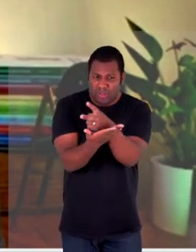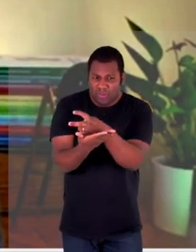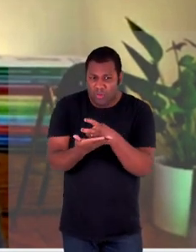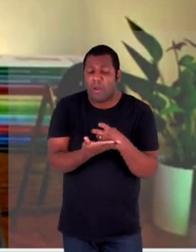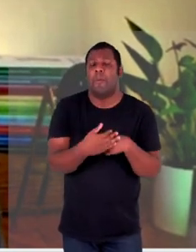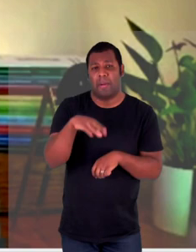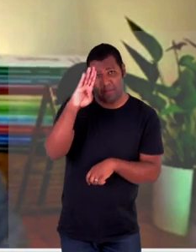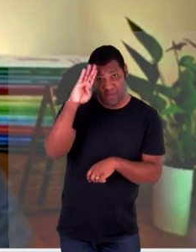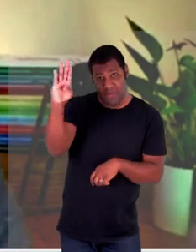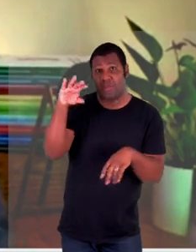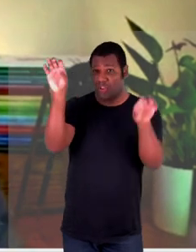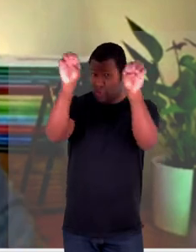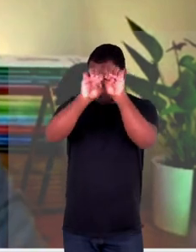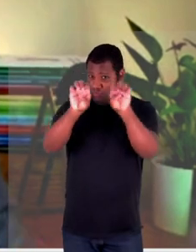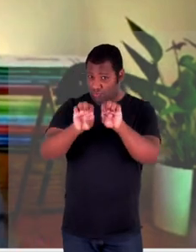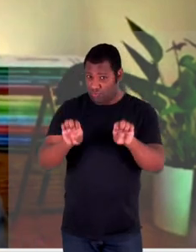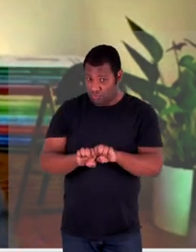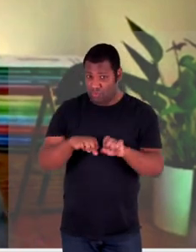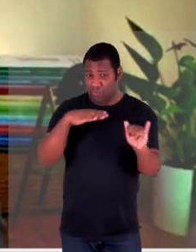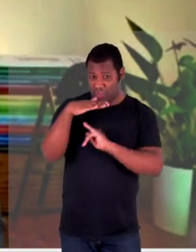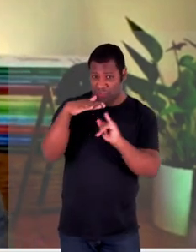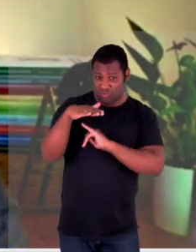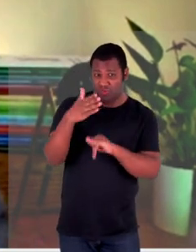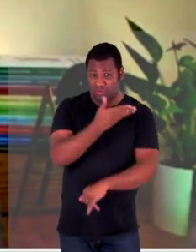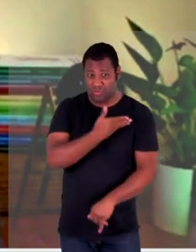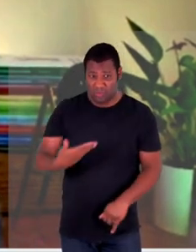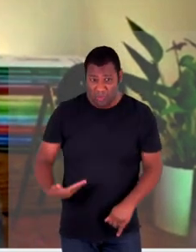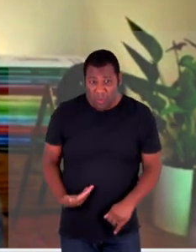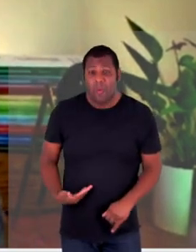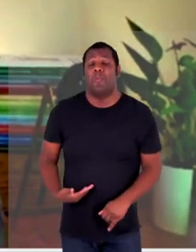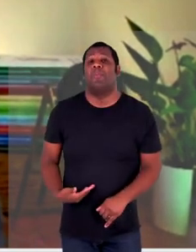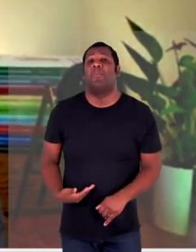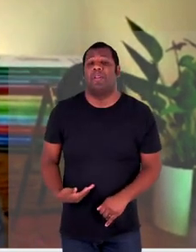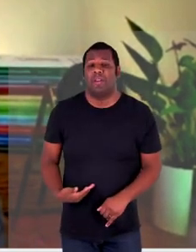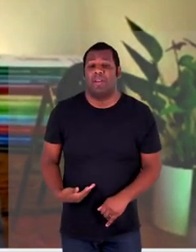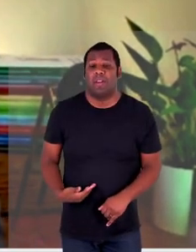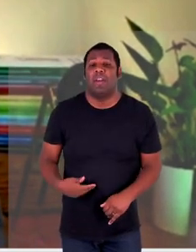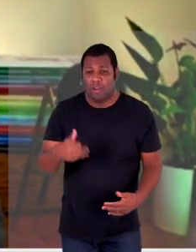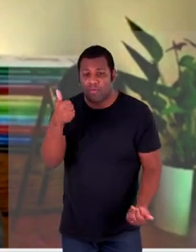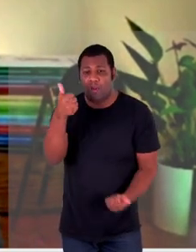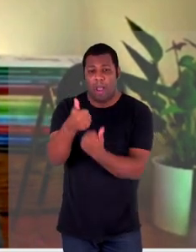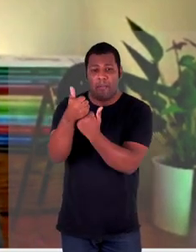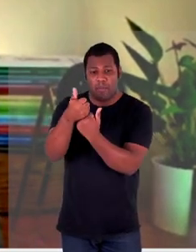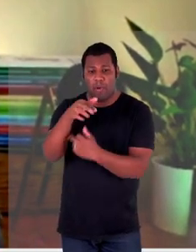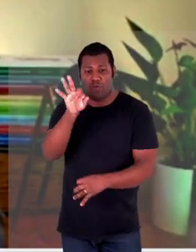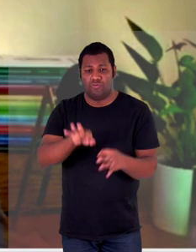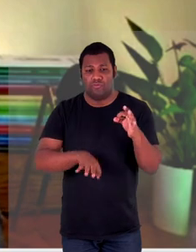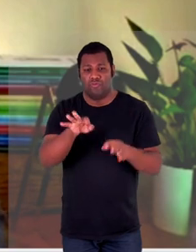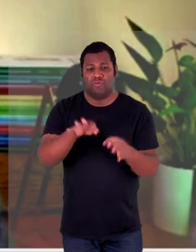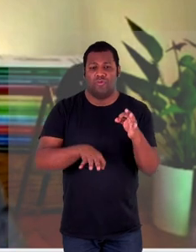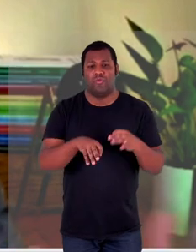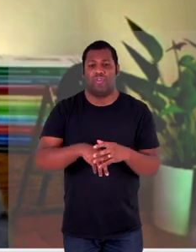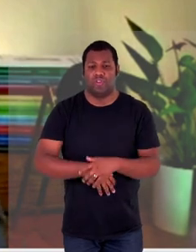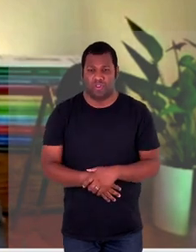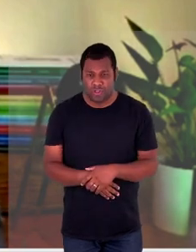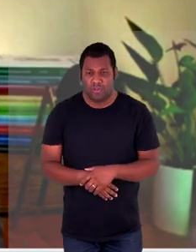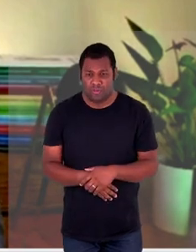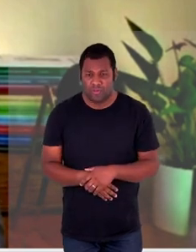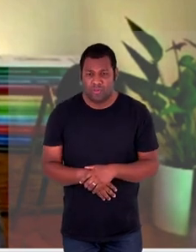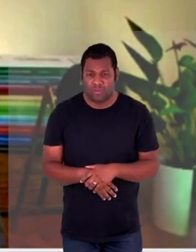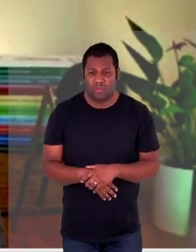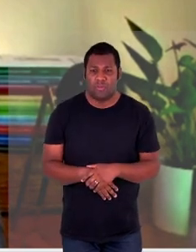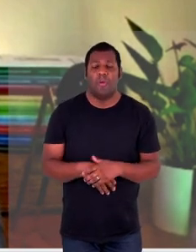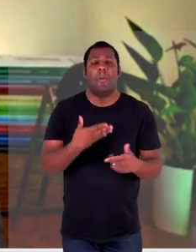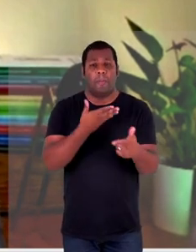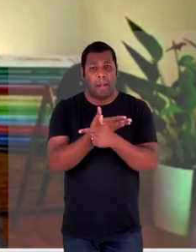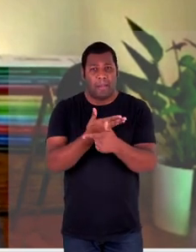estrutura dos órgãos de acesso à justiça, de apoio à justiça, a autonomia dos tribunais, a autonomia